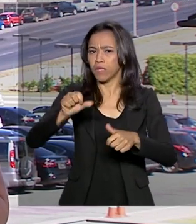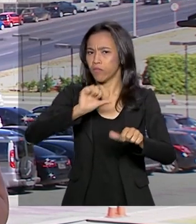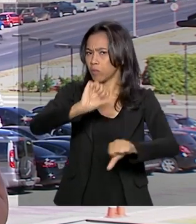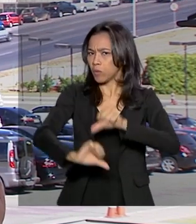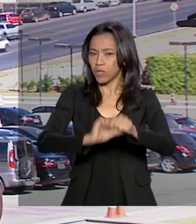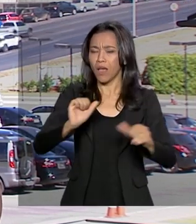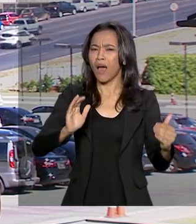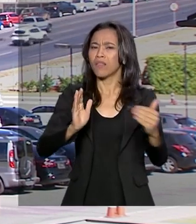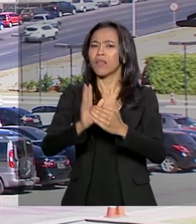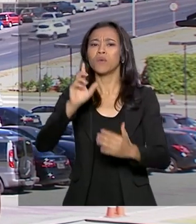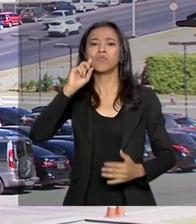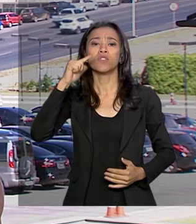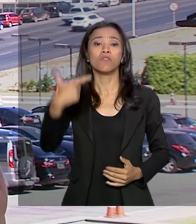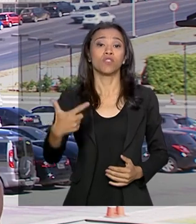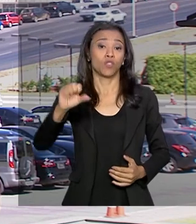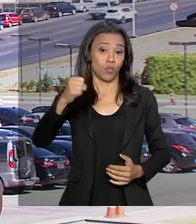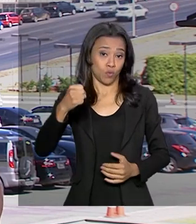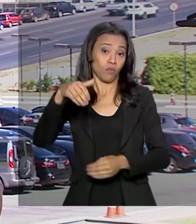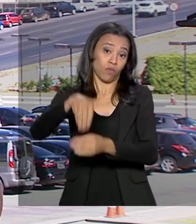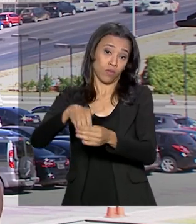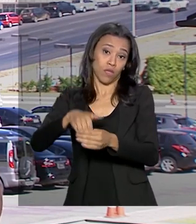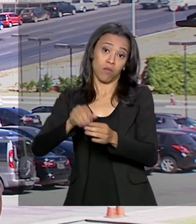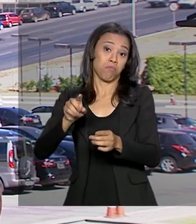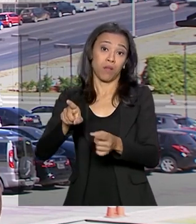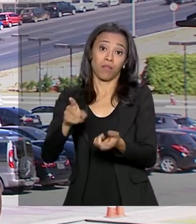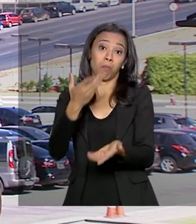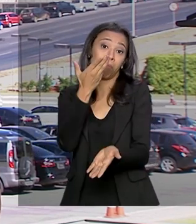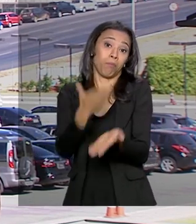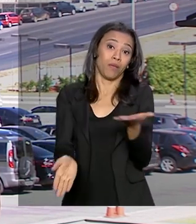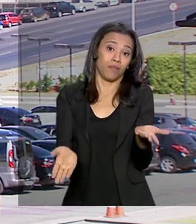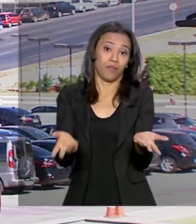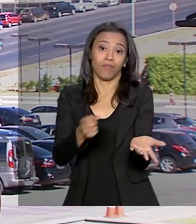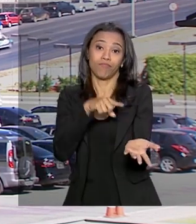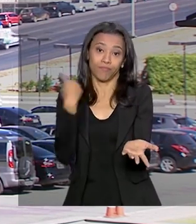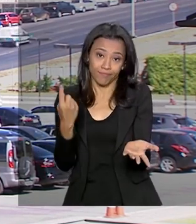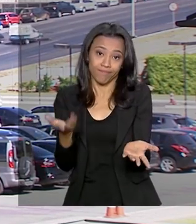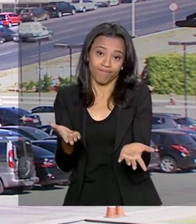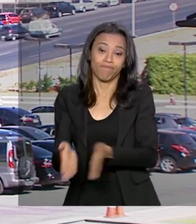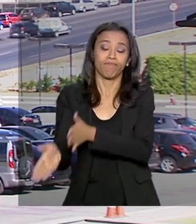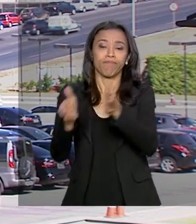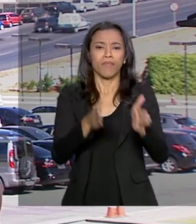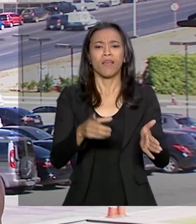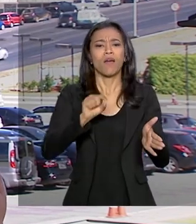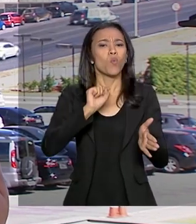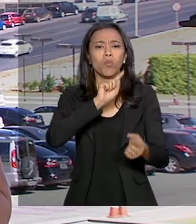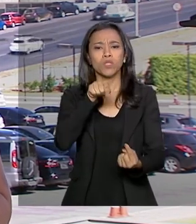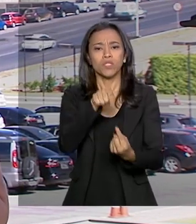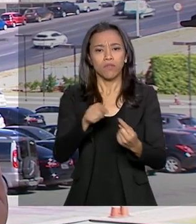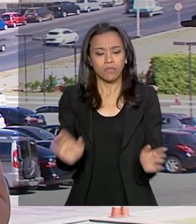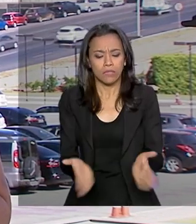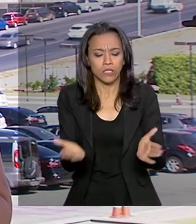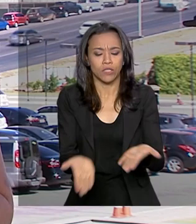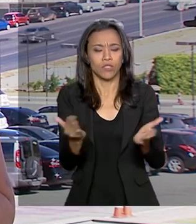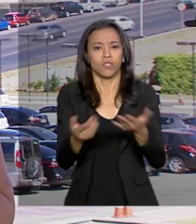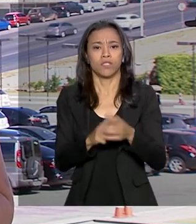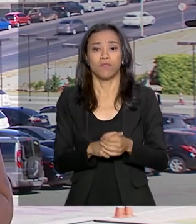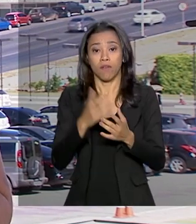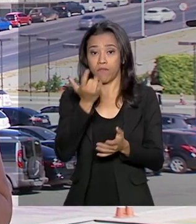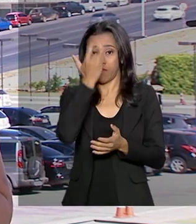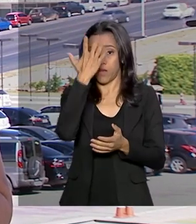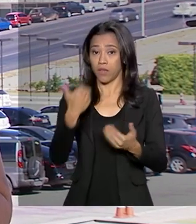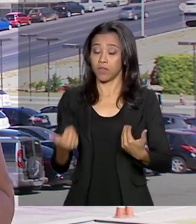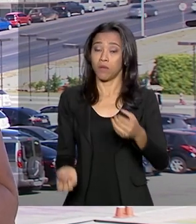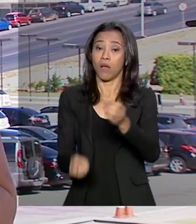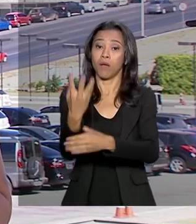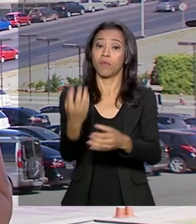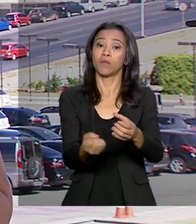28 para não perder validade. De forma geral, a gente tem uma proposta aí que incentiva o empreendedorismo, facilita a abertura de negócios